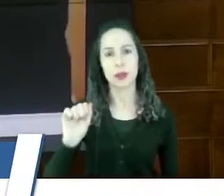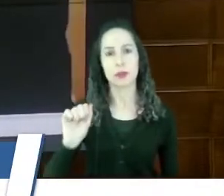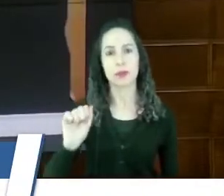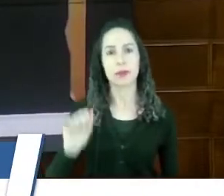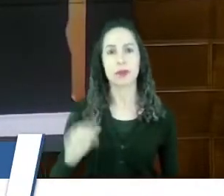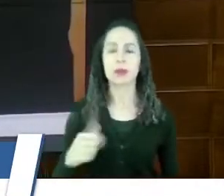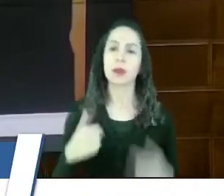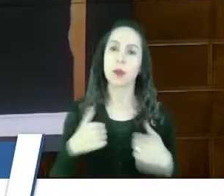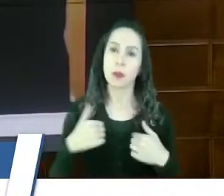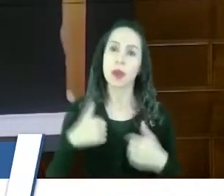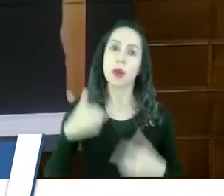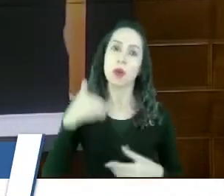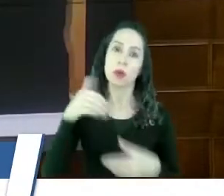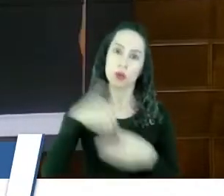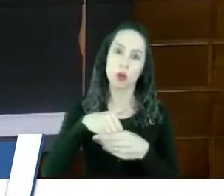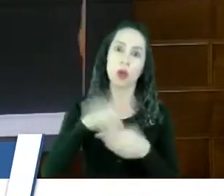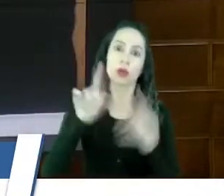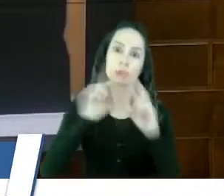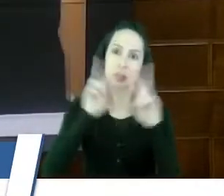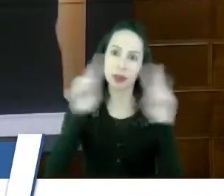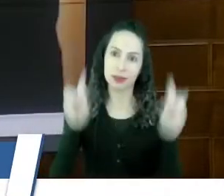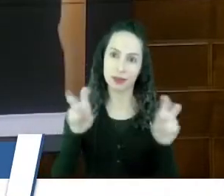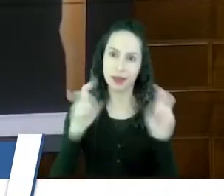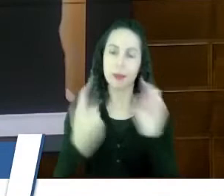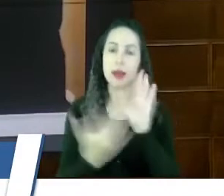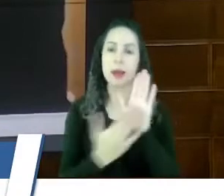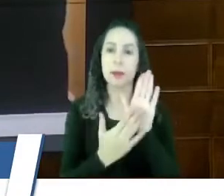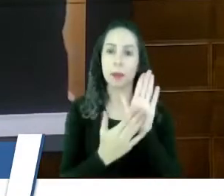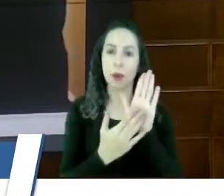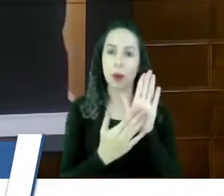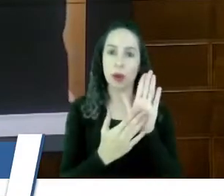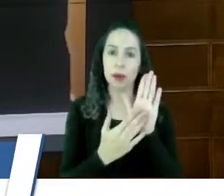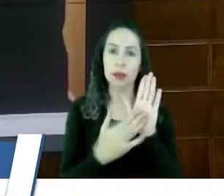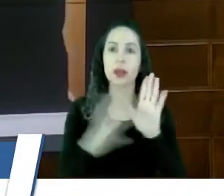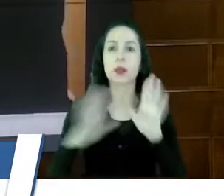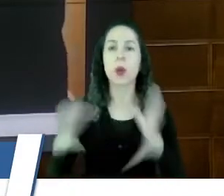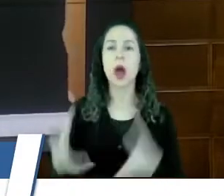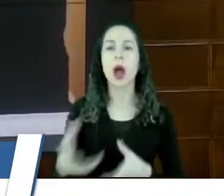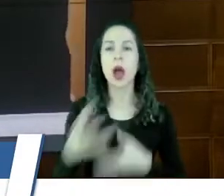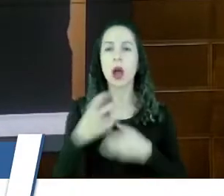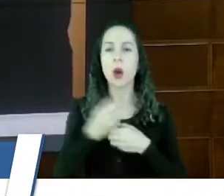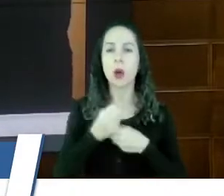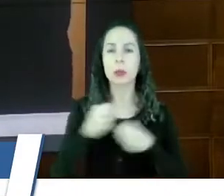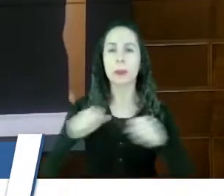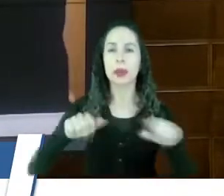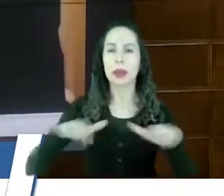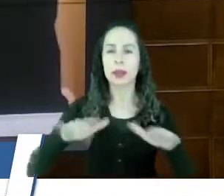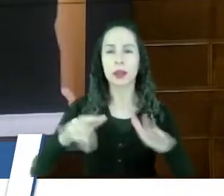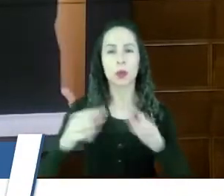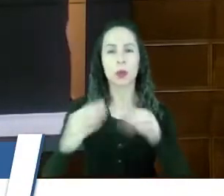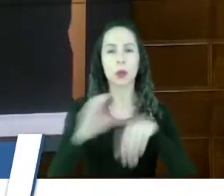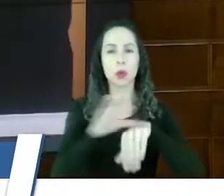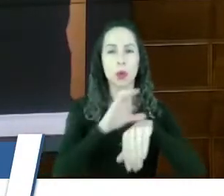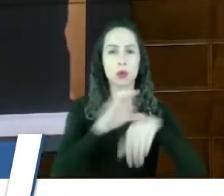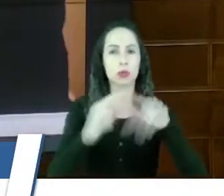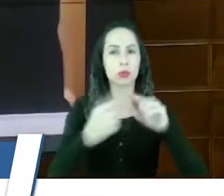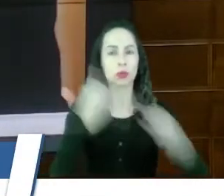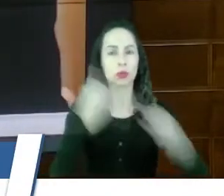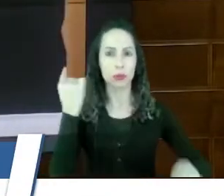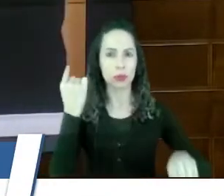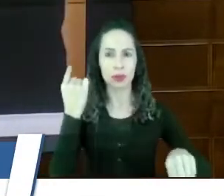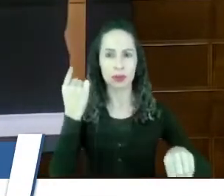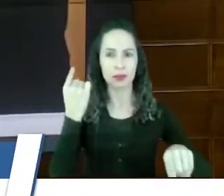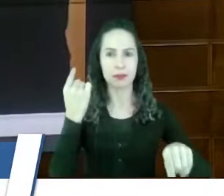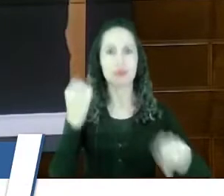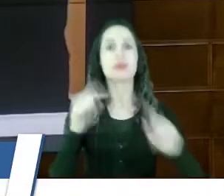voto no sentido da apoiada proposta, do acolhimento da ação de constitucionalidade, comodulação e